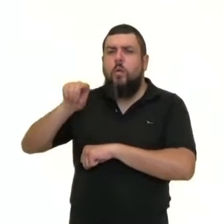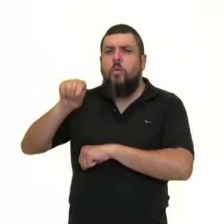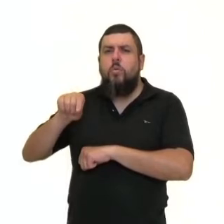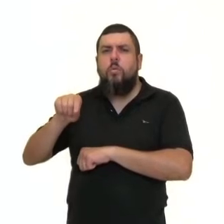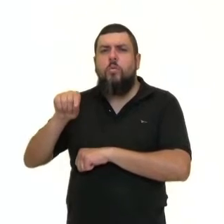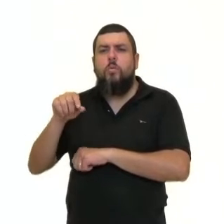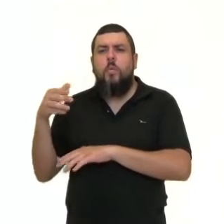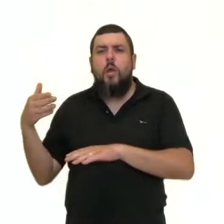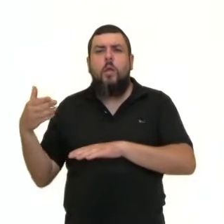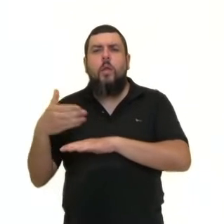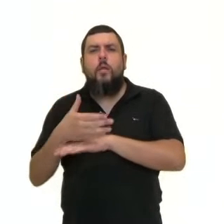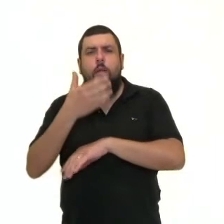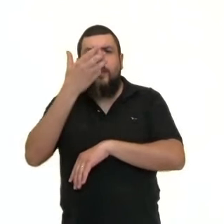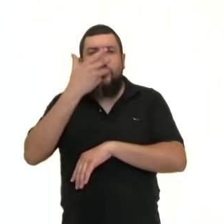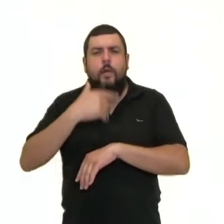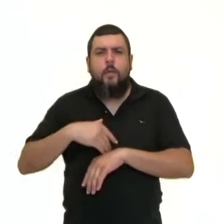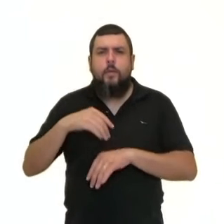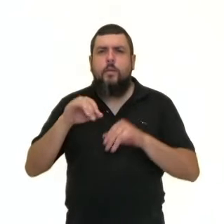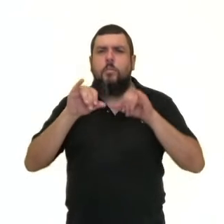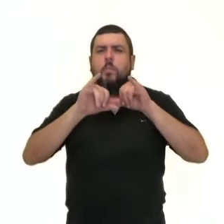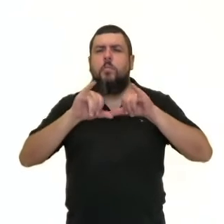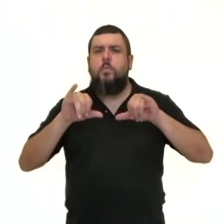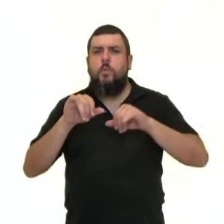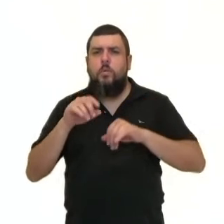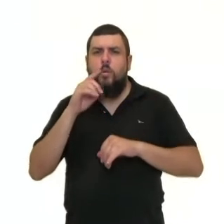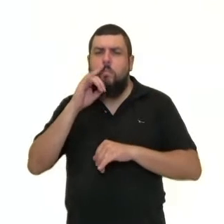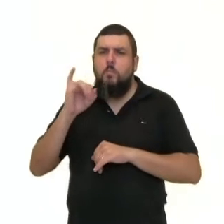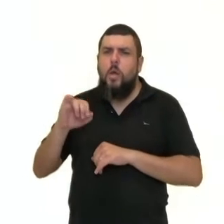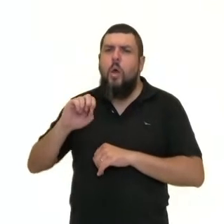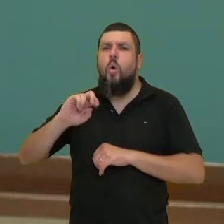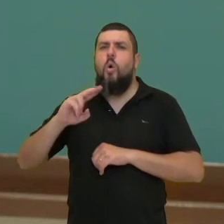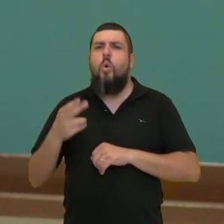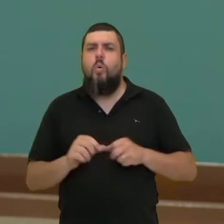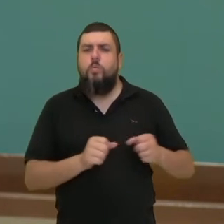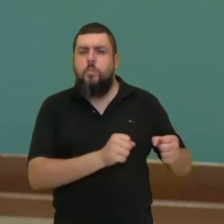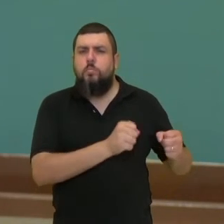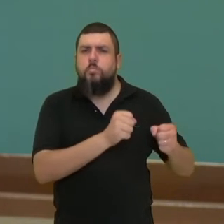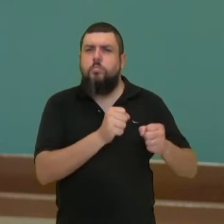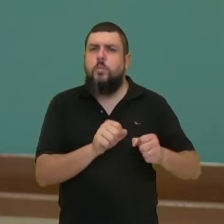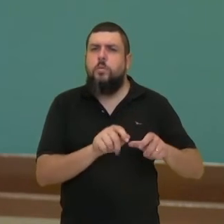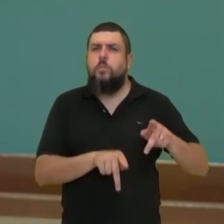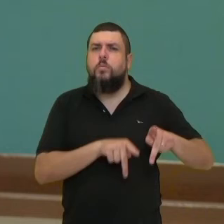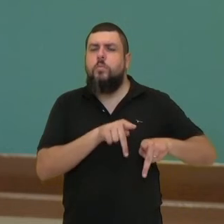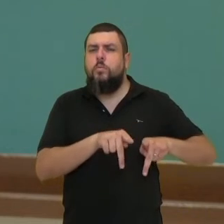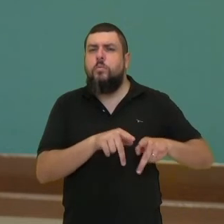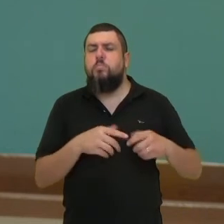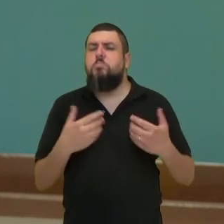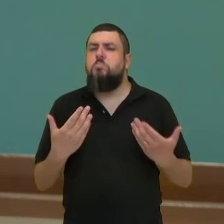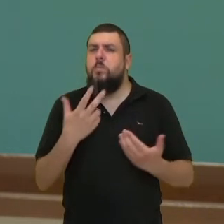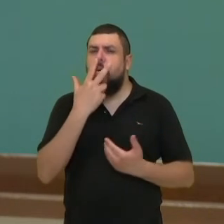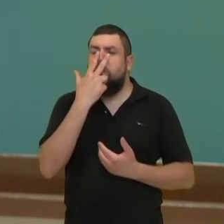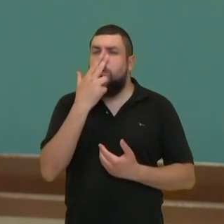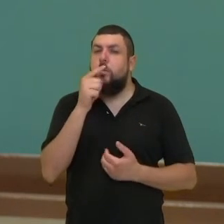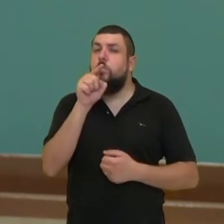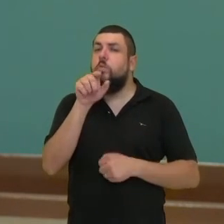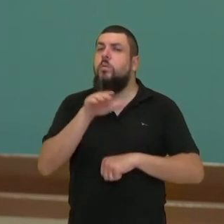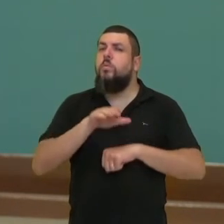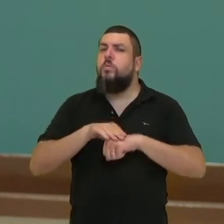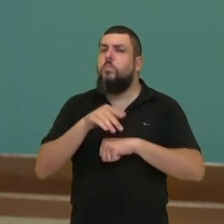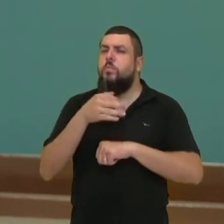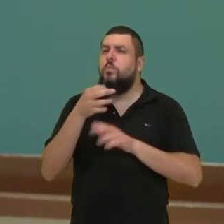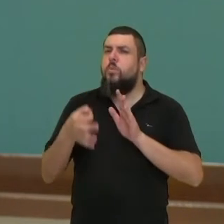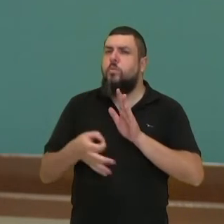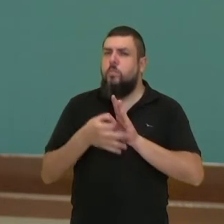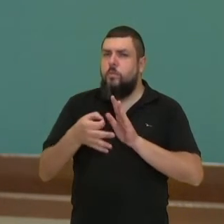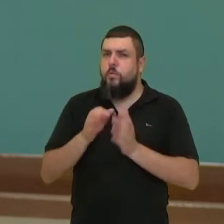propagandas? São os pais irresponsáveis ou o órgão do poder público? O que você pensa sobre isso? Os pais